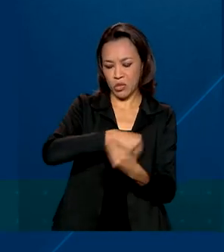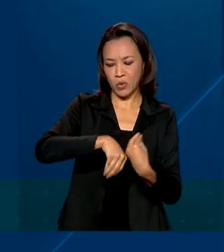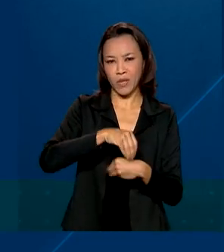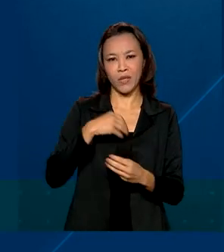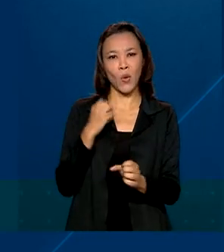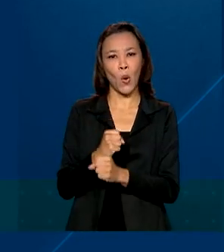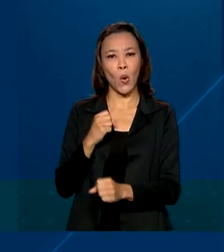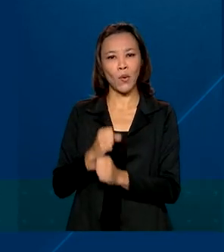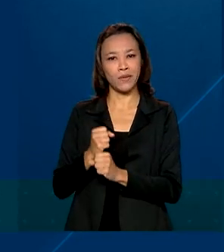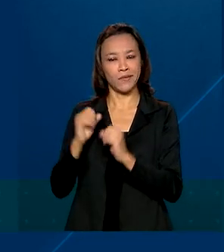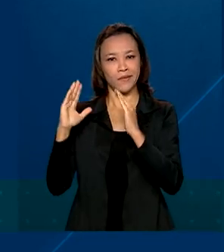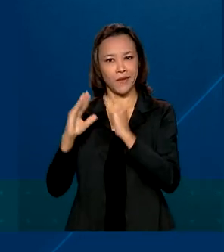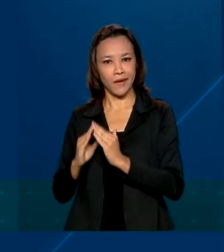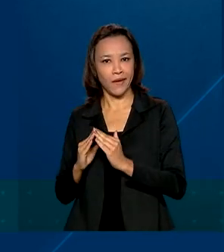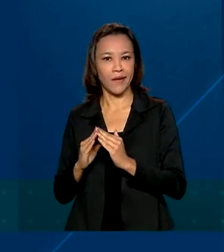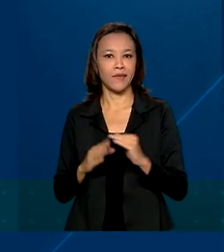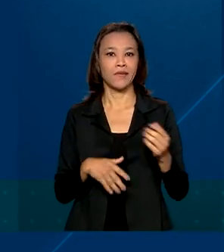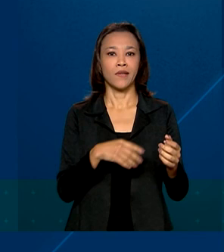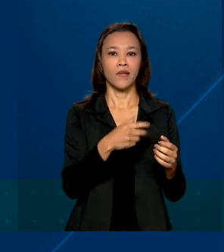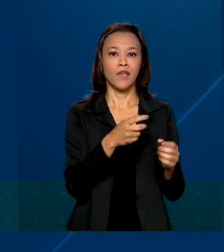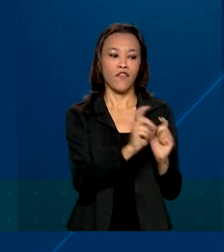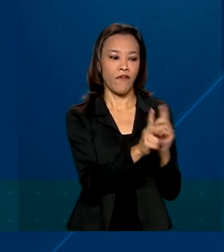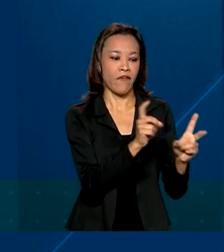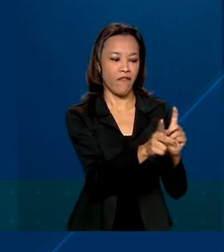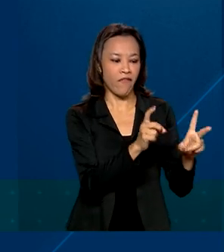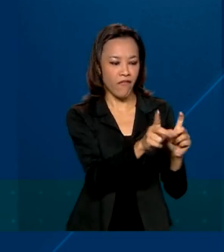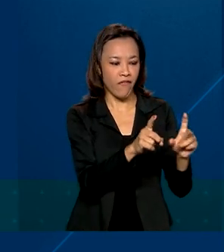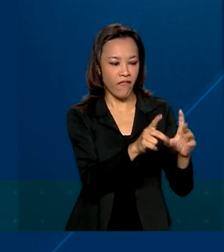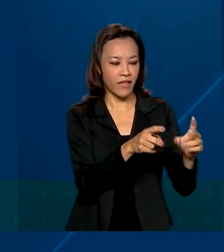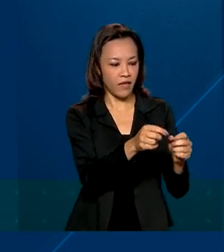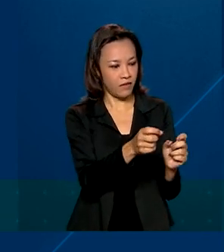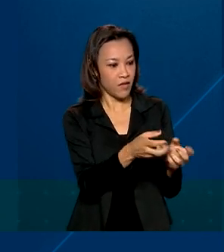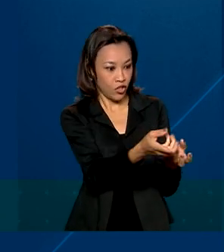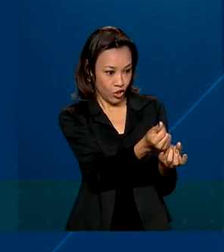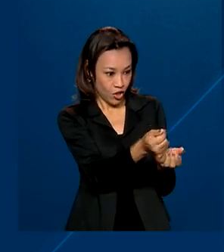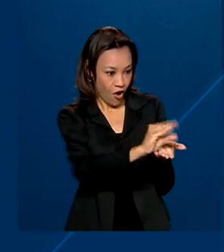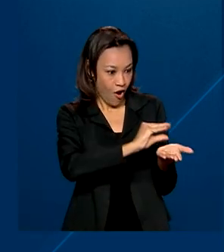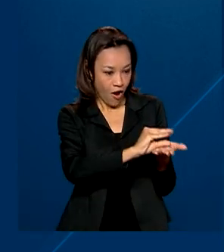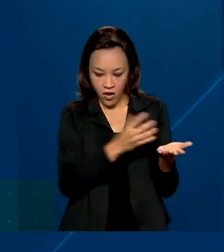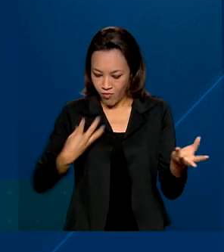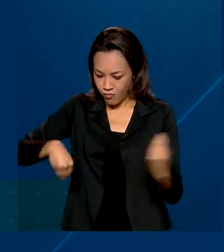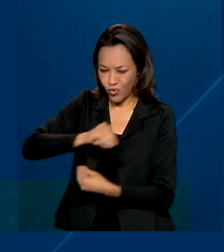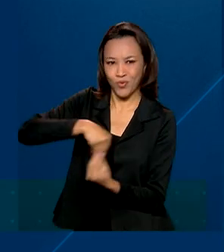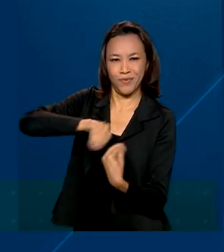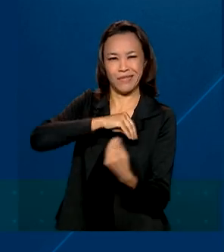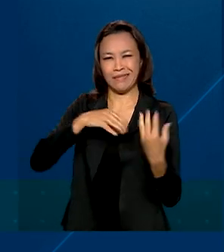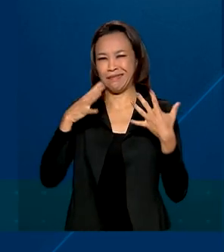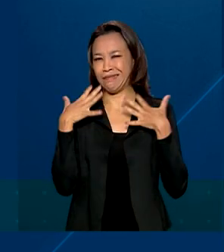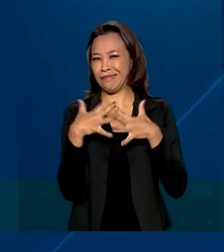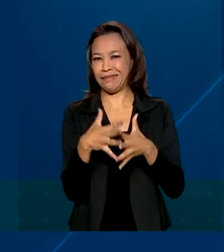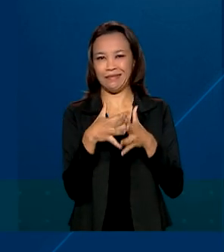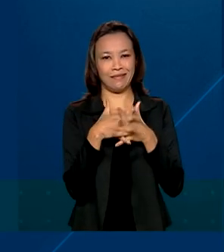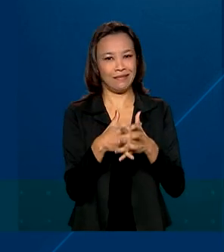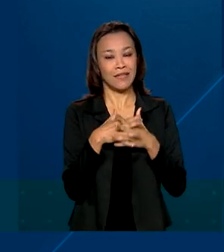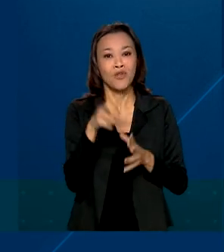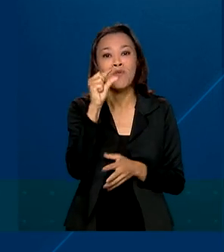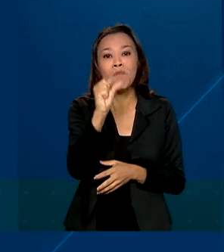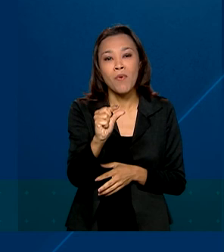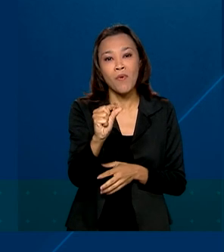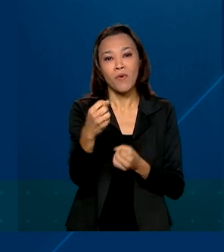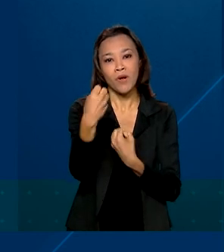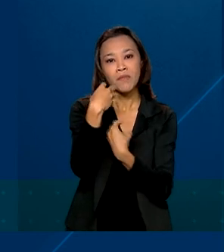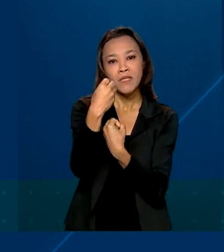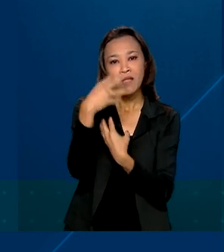das coisas que eu estava vendendo e o pouco tempo que eu tive de aprendizado com os